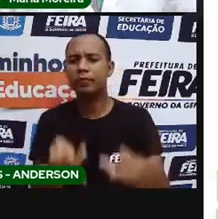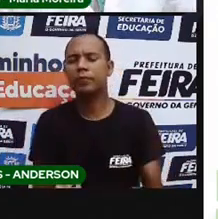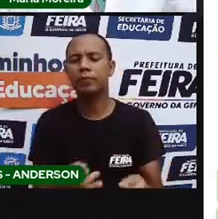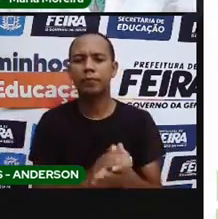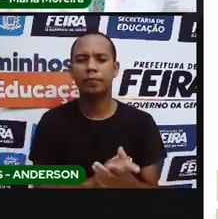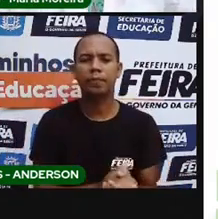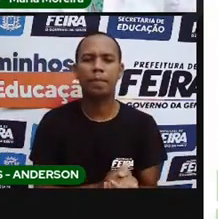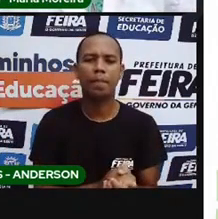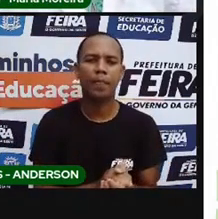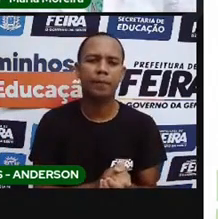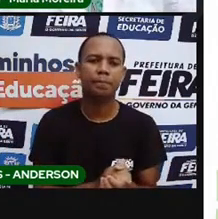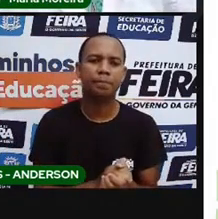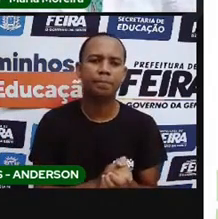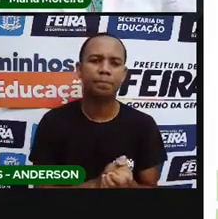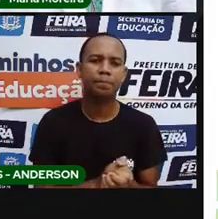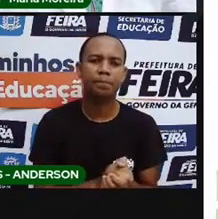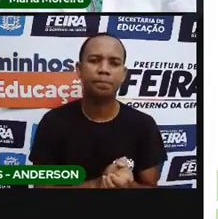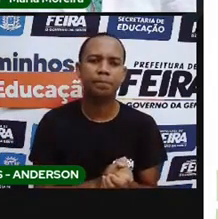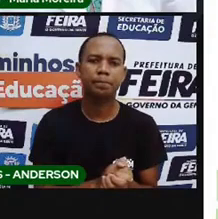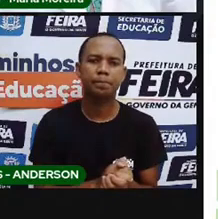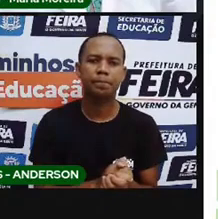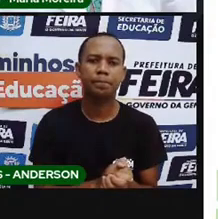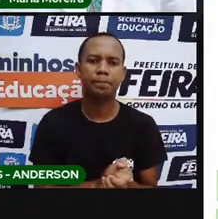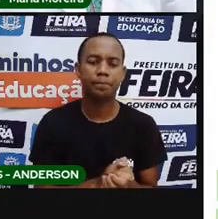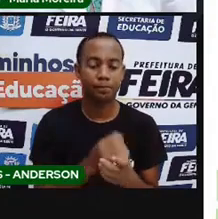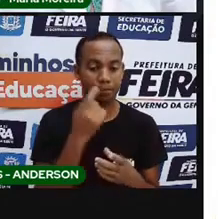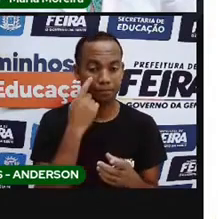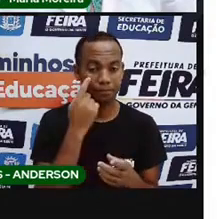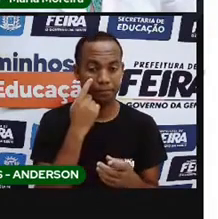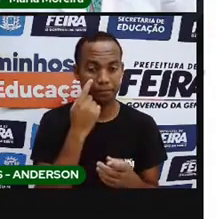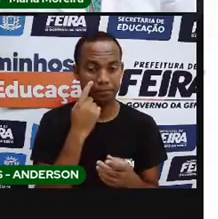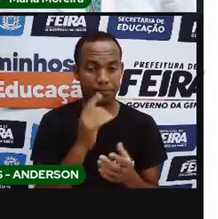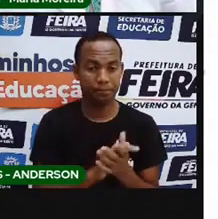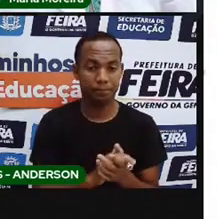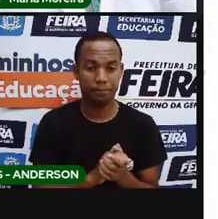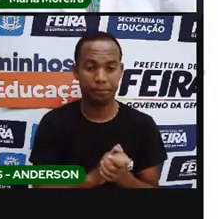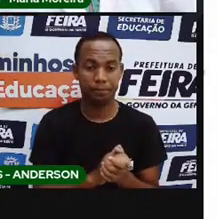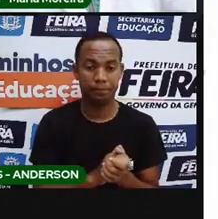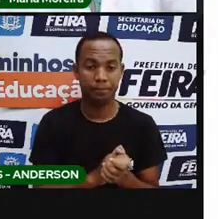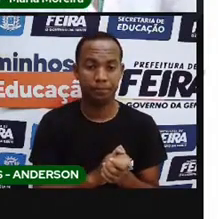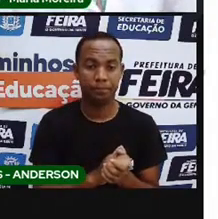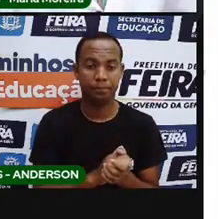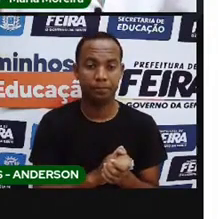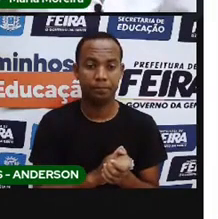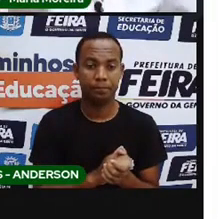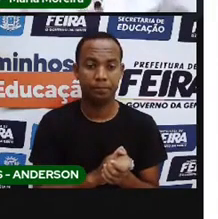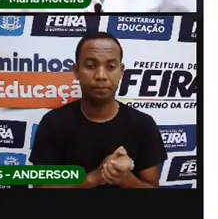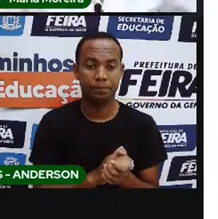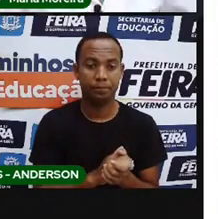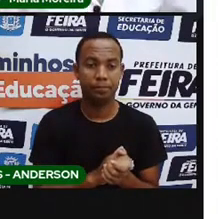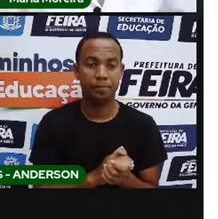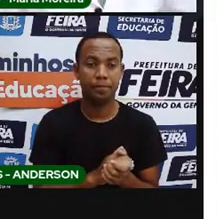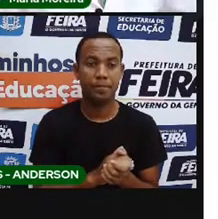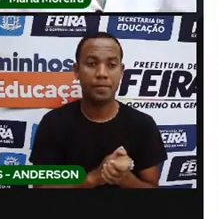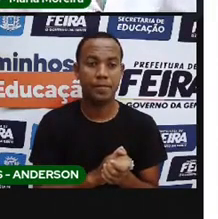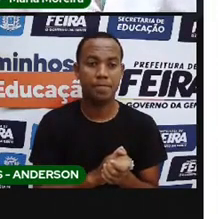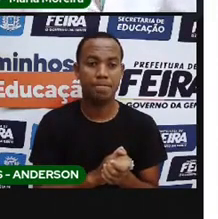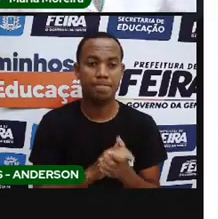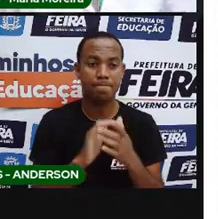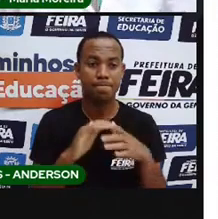Bom, ciências humanas, vocês já sabem, então vamos seguir aqui. Bom, quando